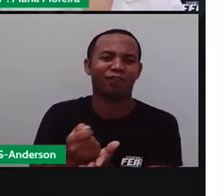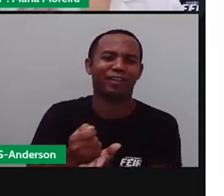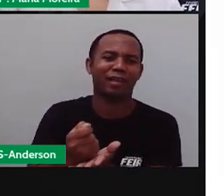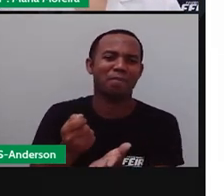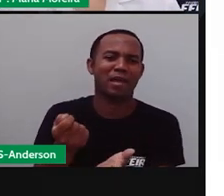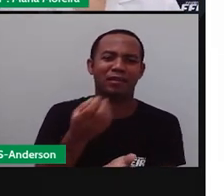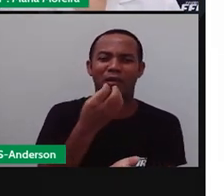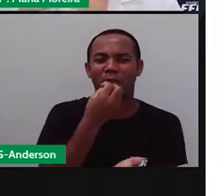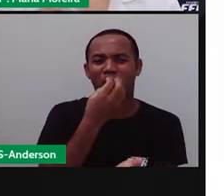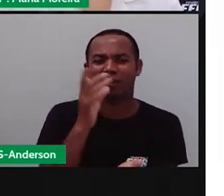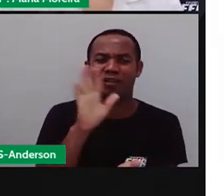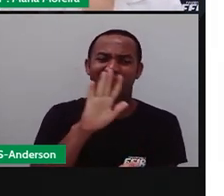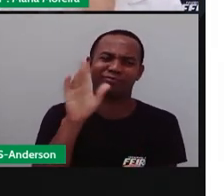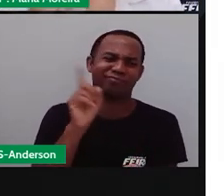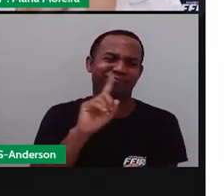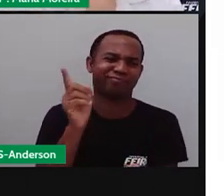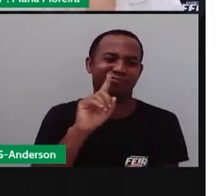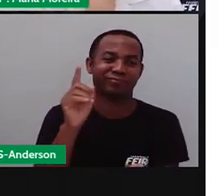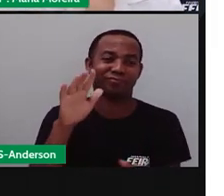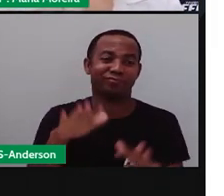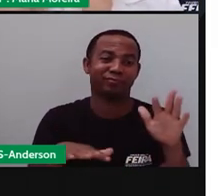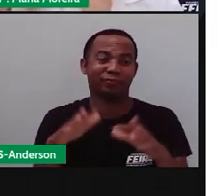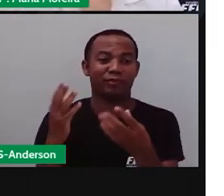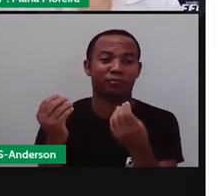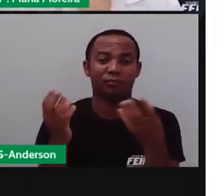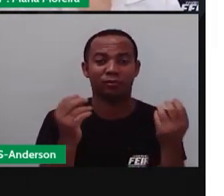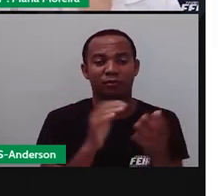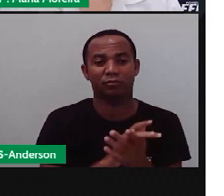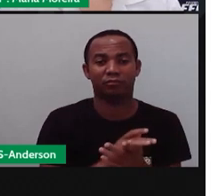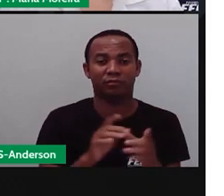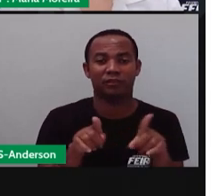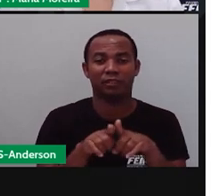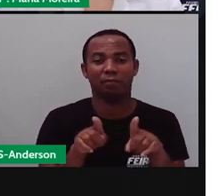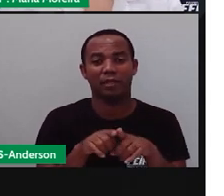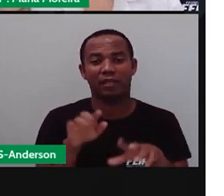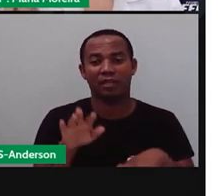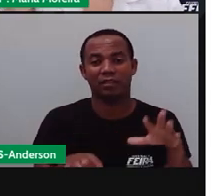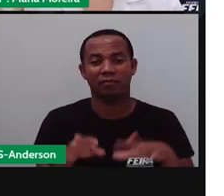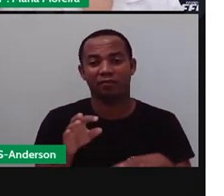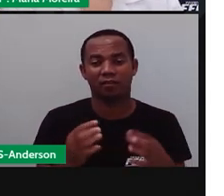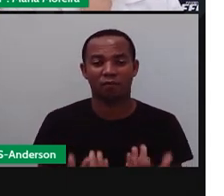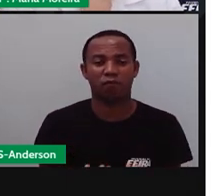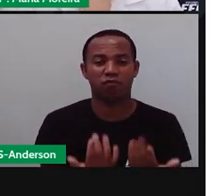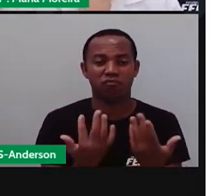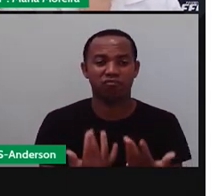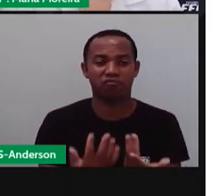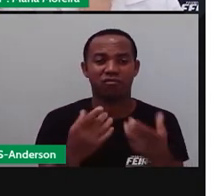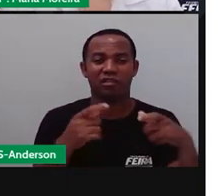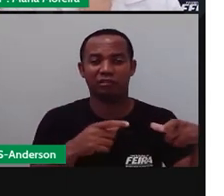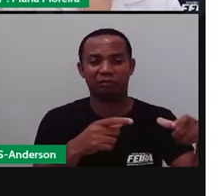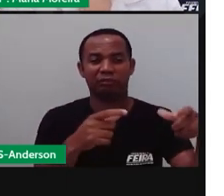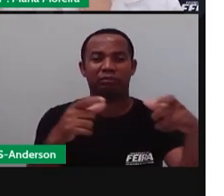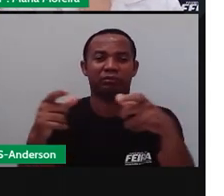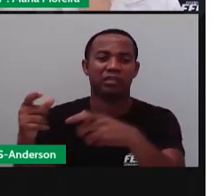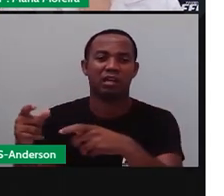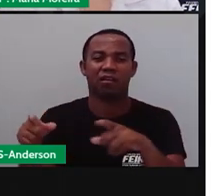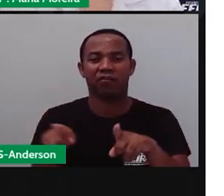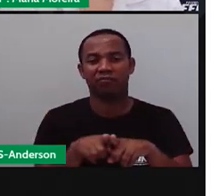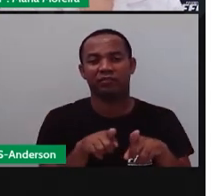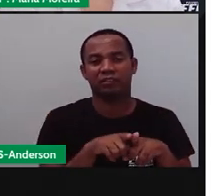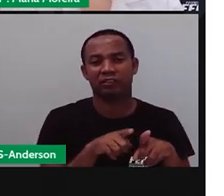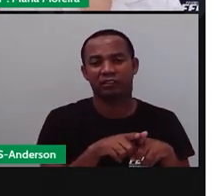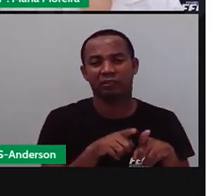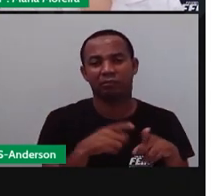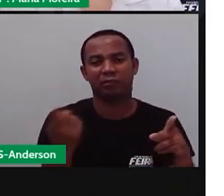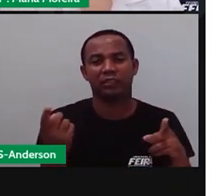Como a poluição do solo, os agrotóxicos, que a Pró falou, o desmatamento, as queimadas, a contaminação dos recursos hídricos, né, que